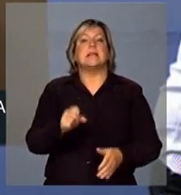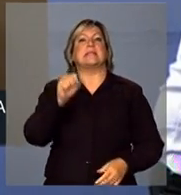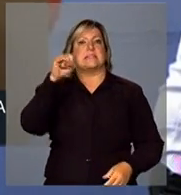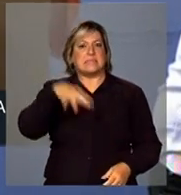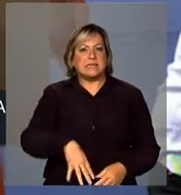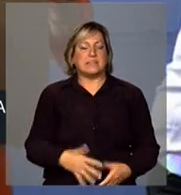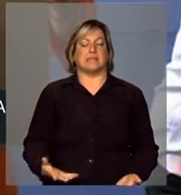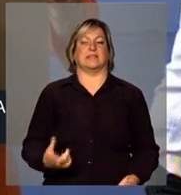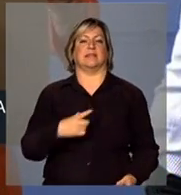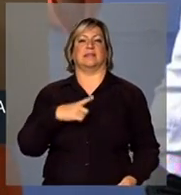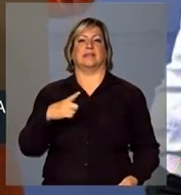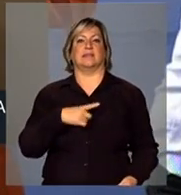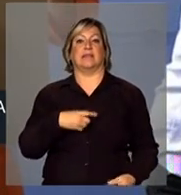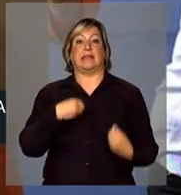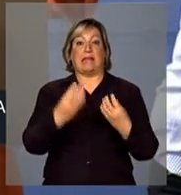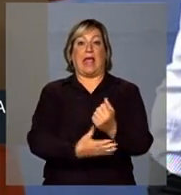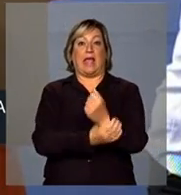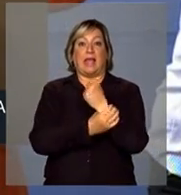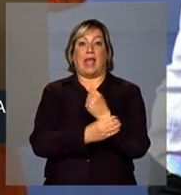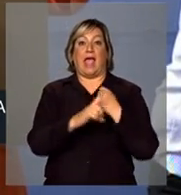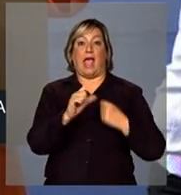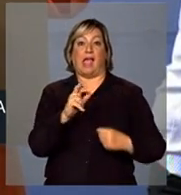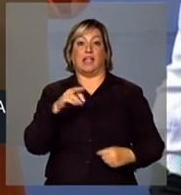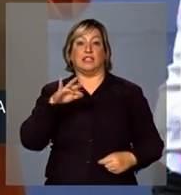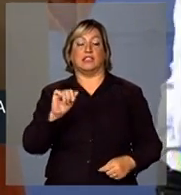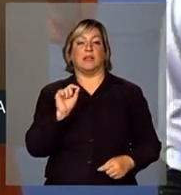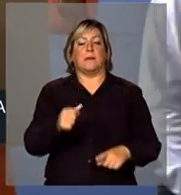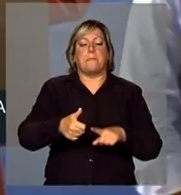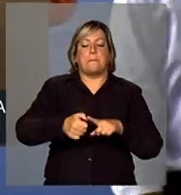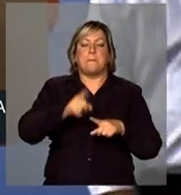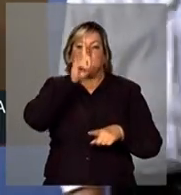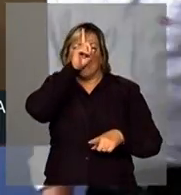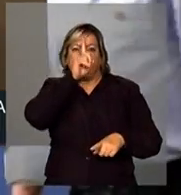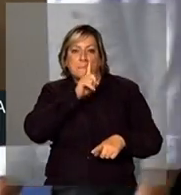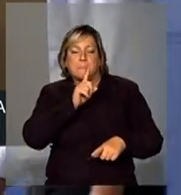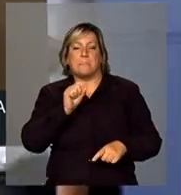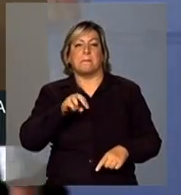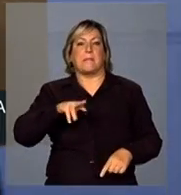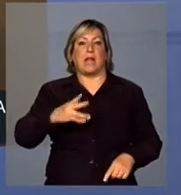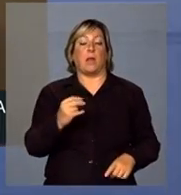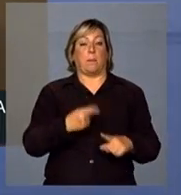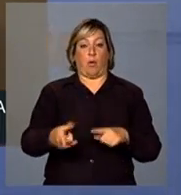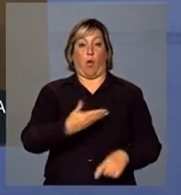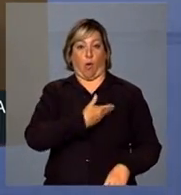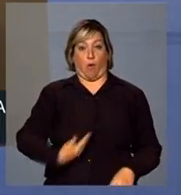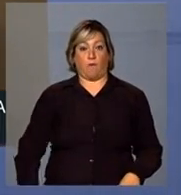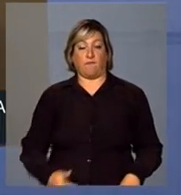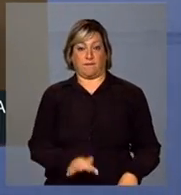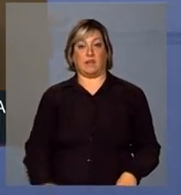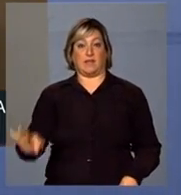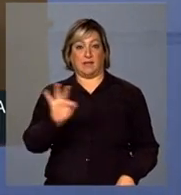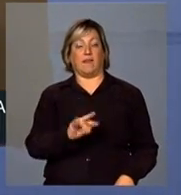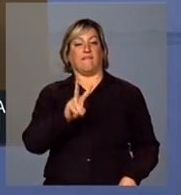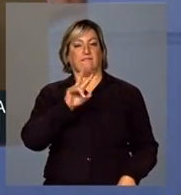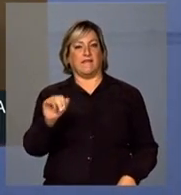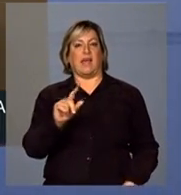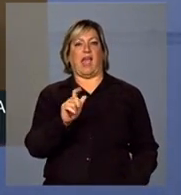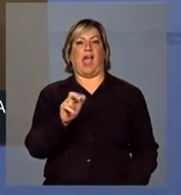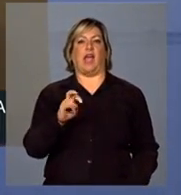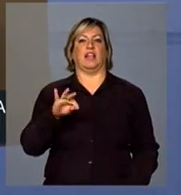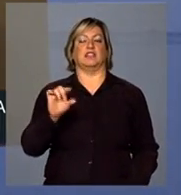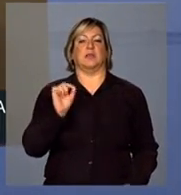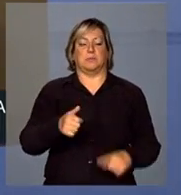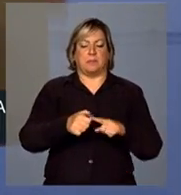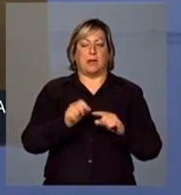Garantir a garantia do milho, porque o governo federal vai garantir o milho, se